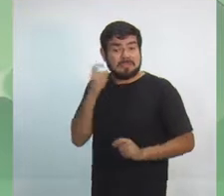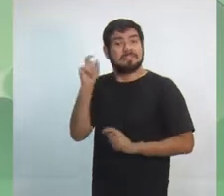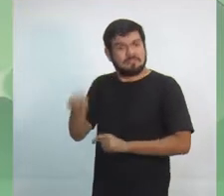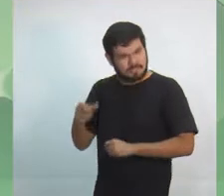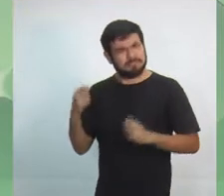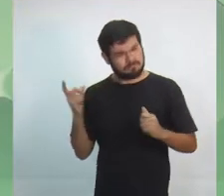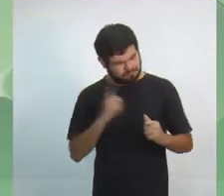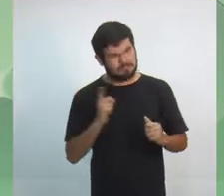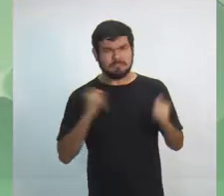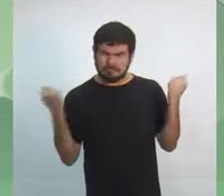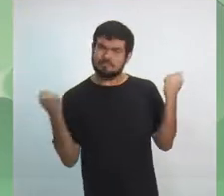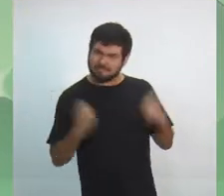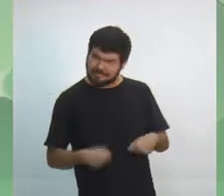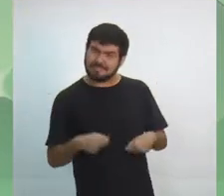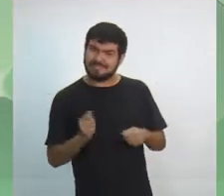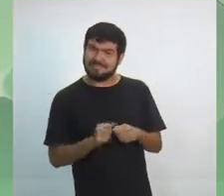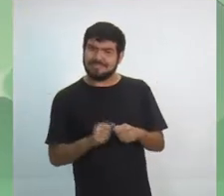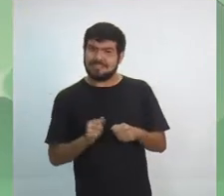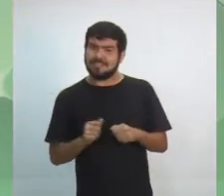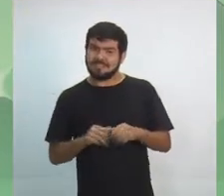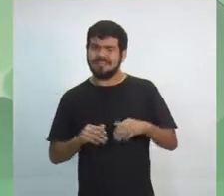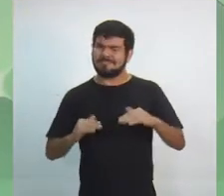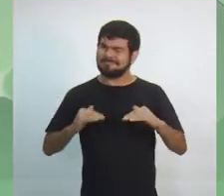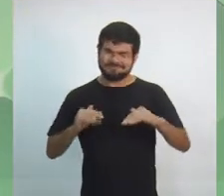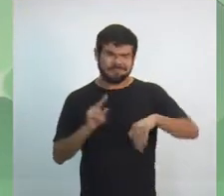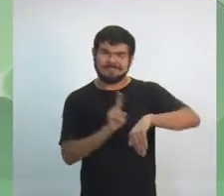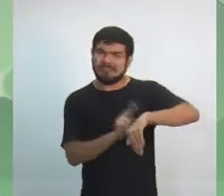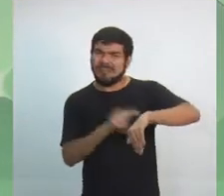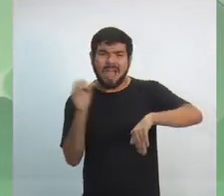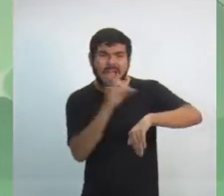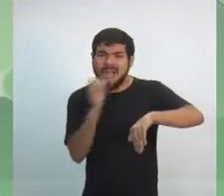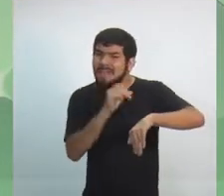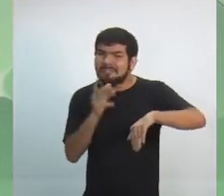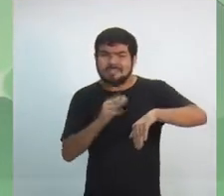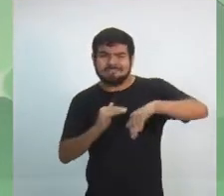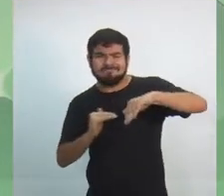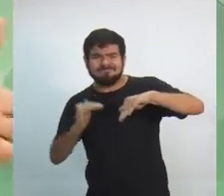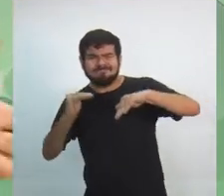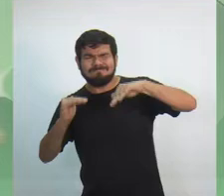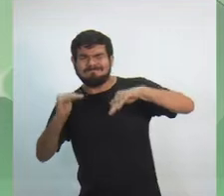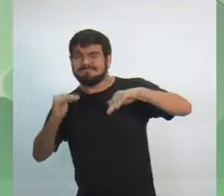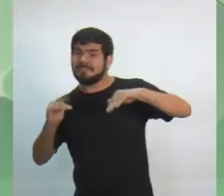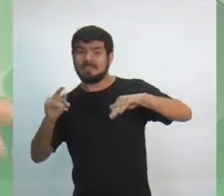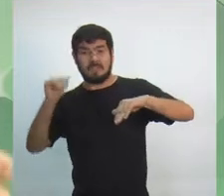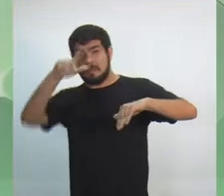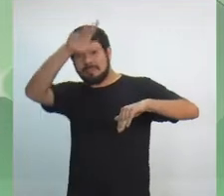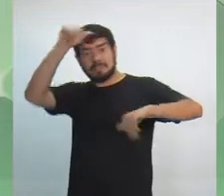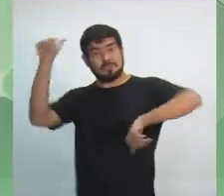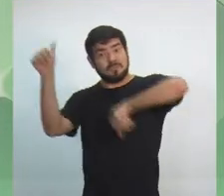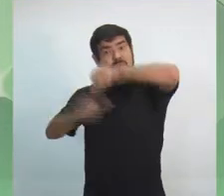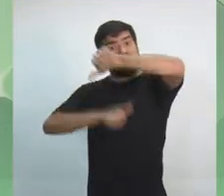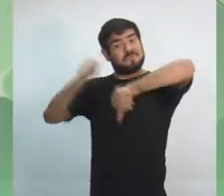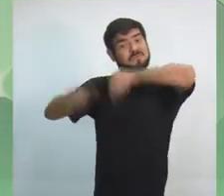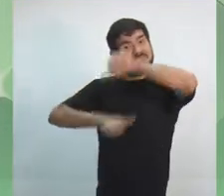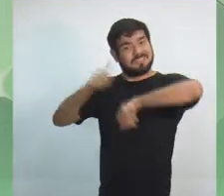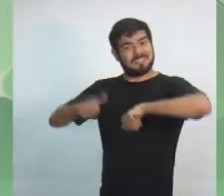e, num médio prazo, o Amazonas já dará um outro retorno ao seu povo.